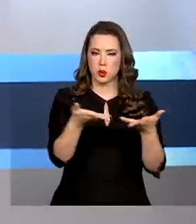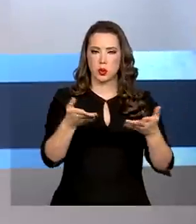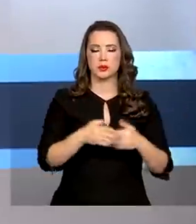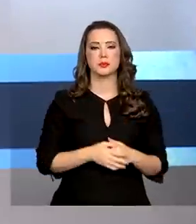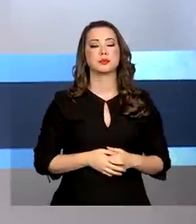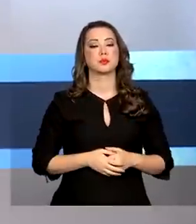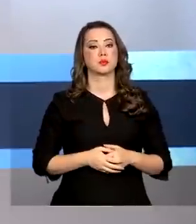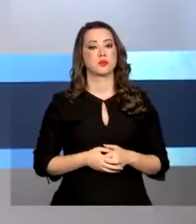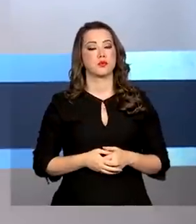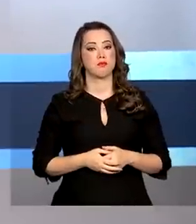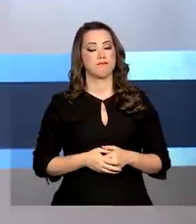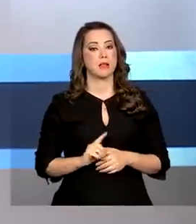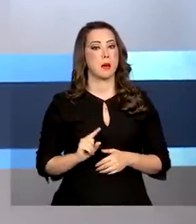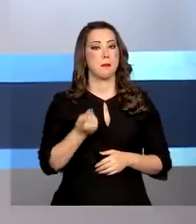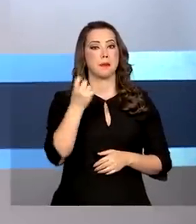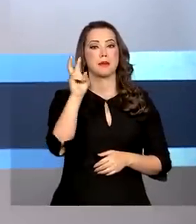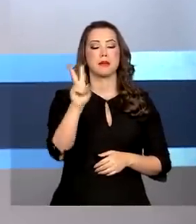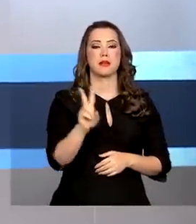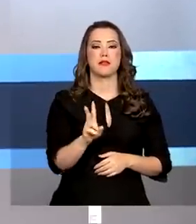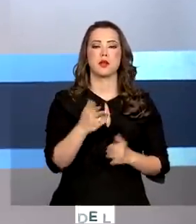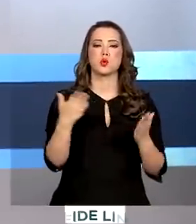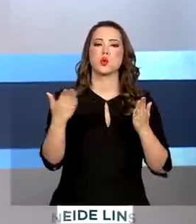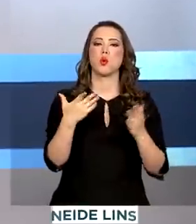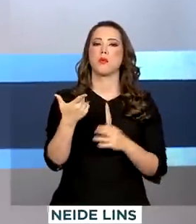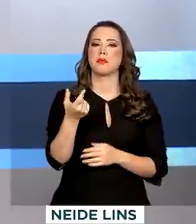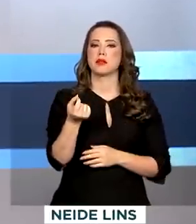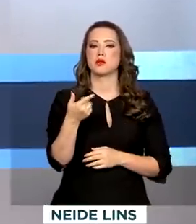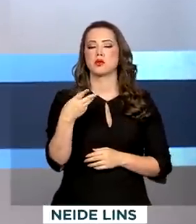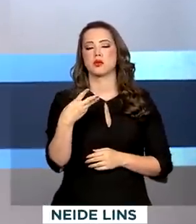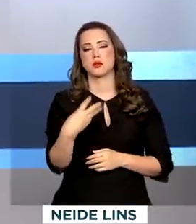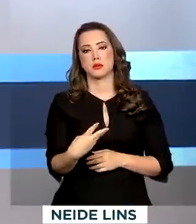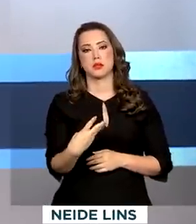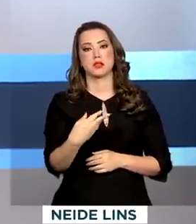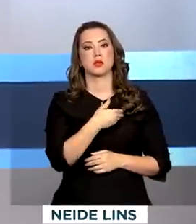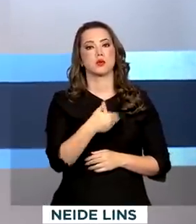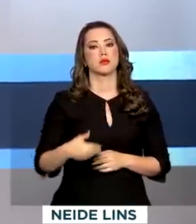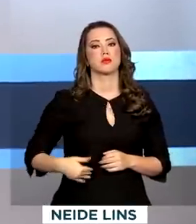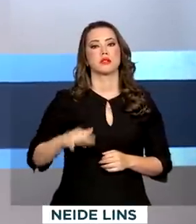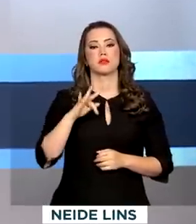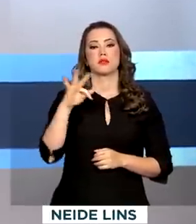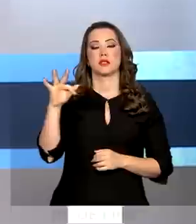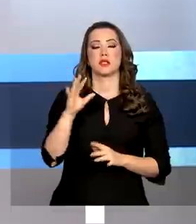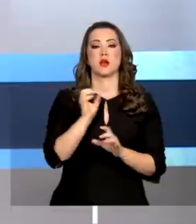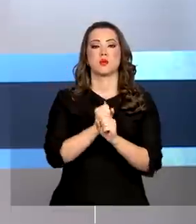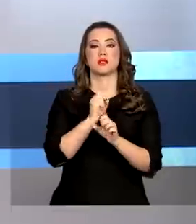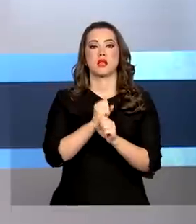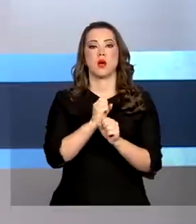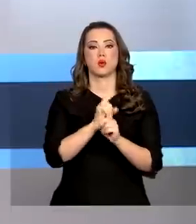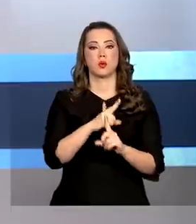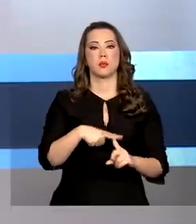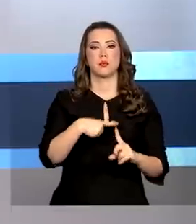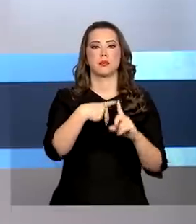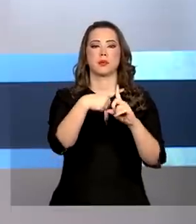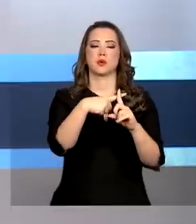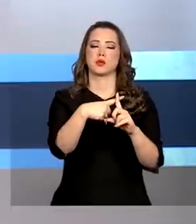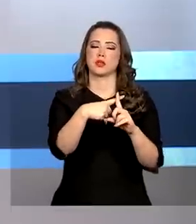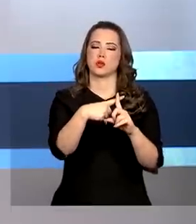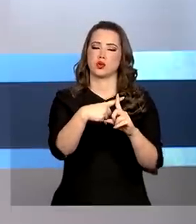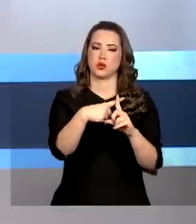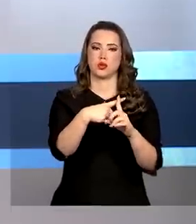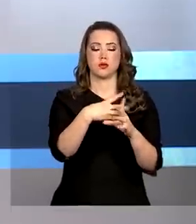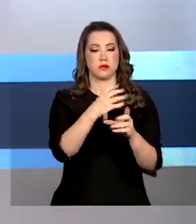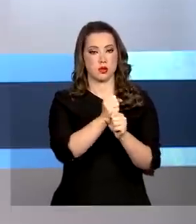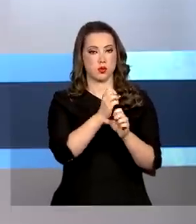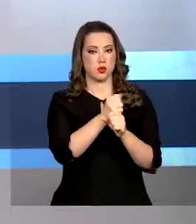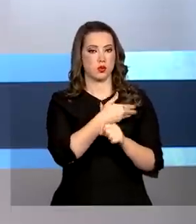E esta é a primeira vez desde 2013 que o governo federal fecha o ano com saldo positivo nas contas públicas.